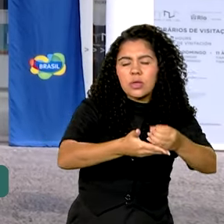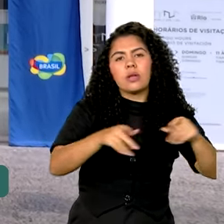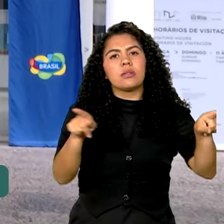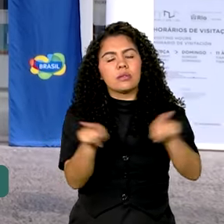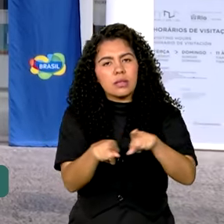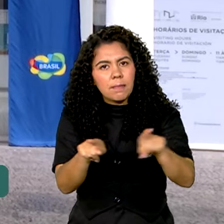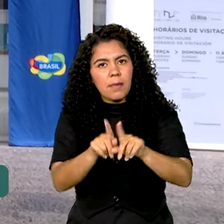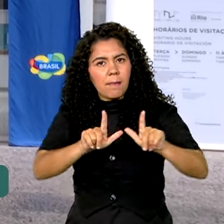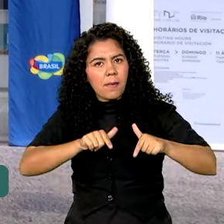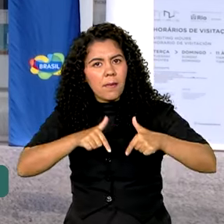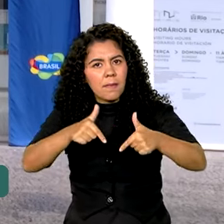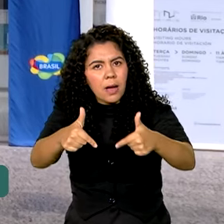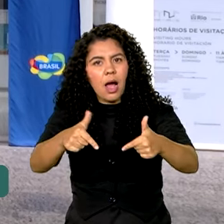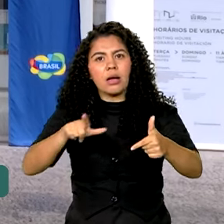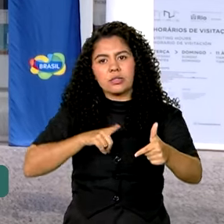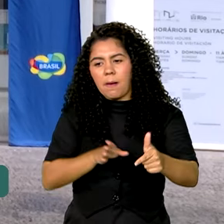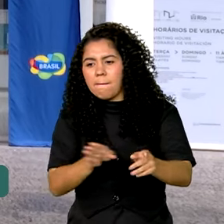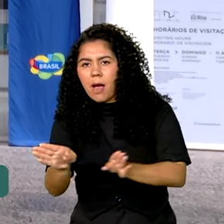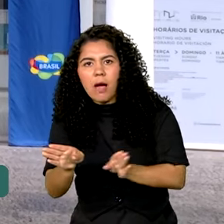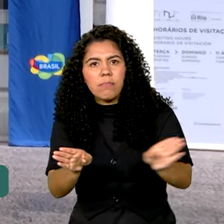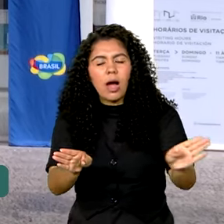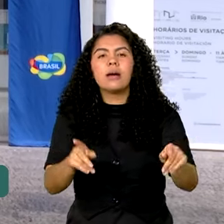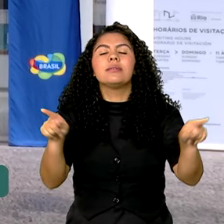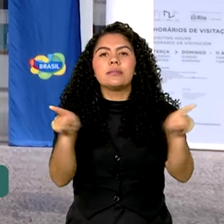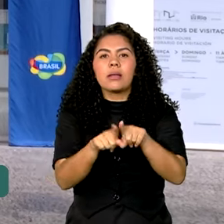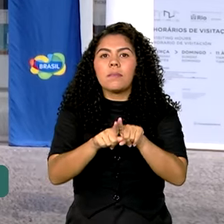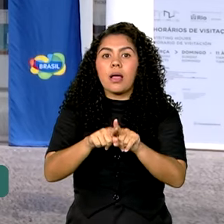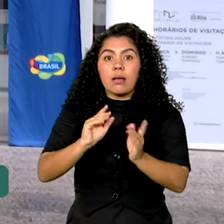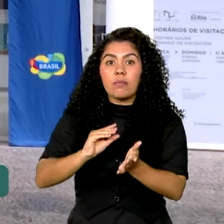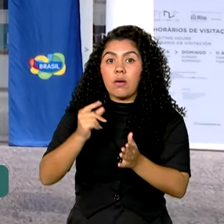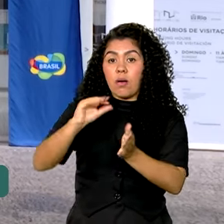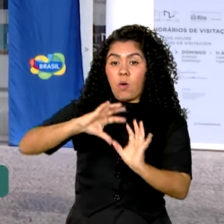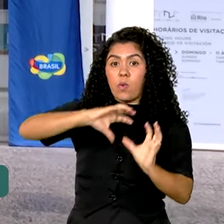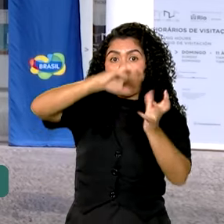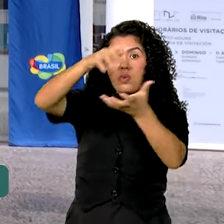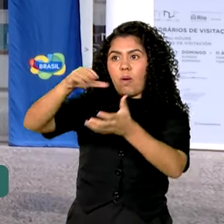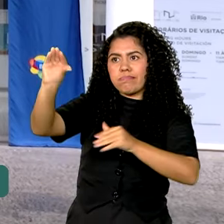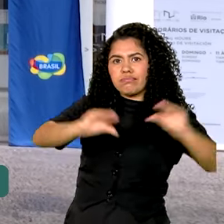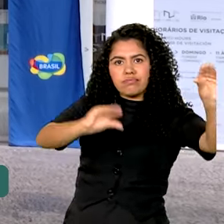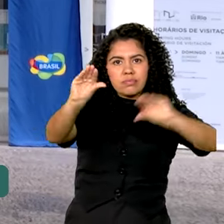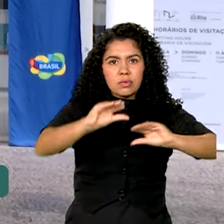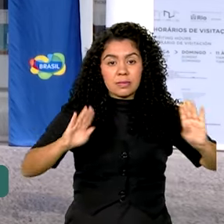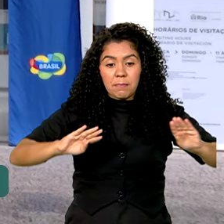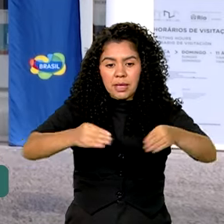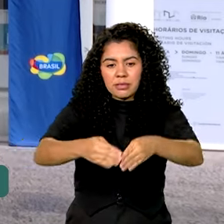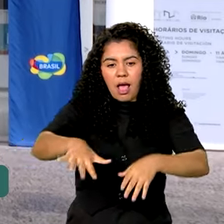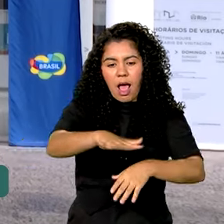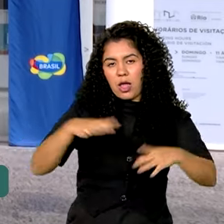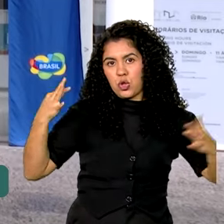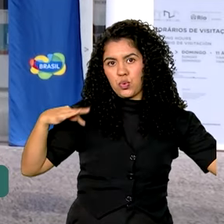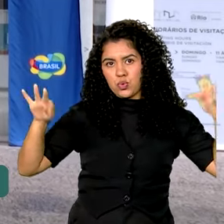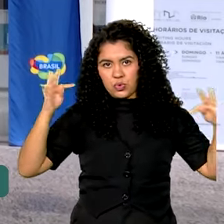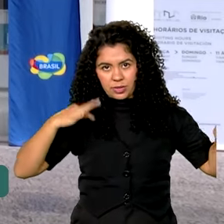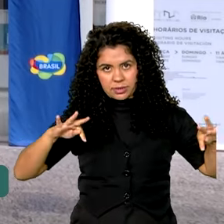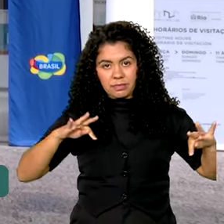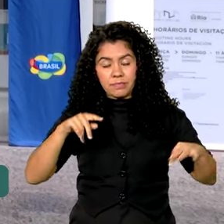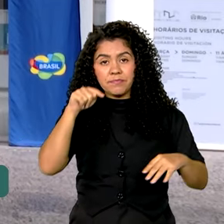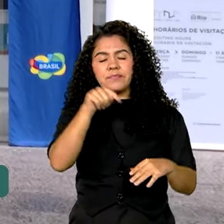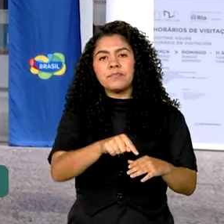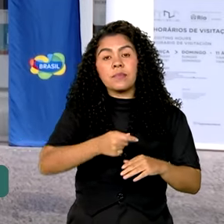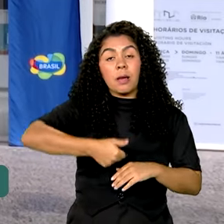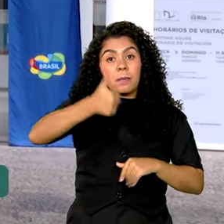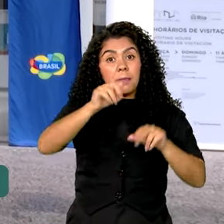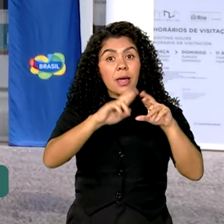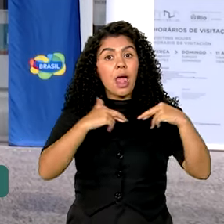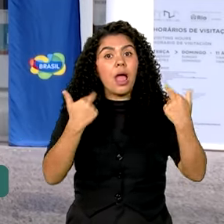instituições multilaterais e o financiamento internacional para o turismo. A primeira reunião dessas autoridades no contexto do